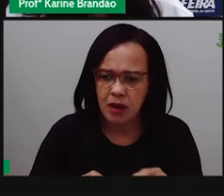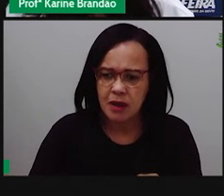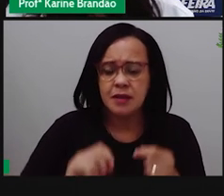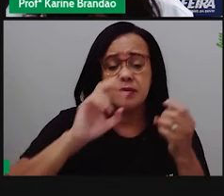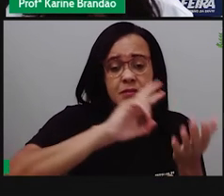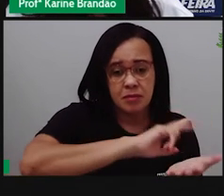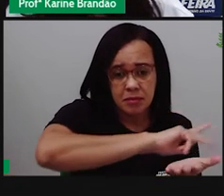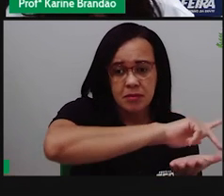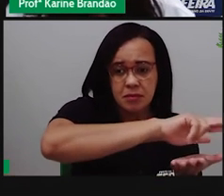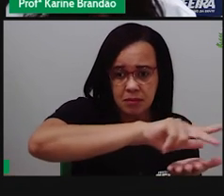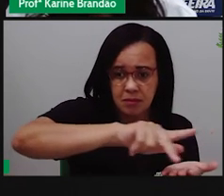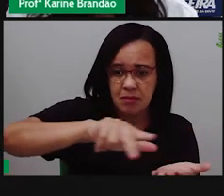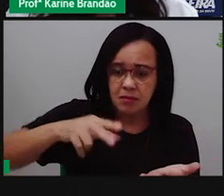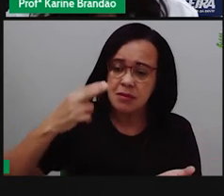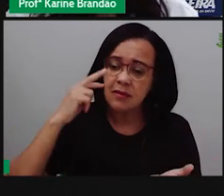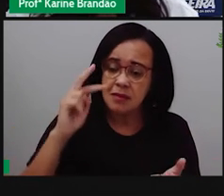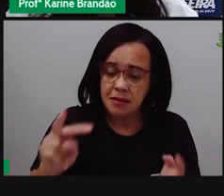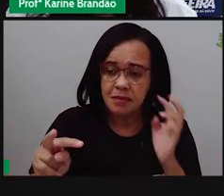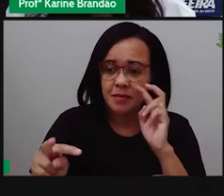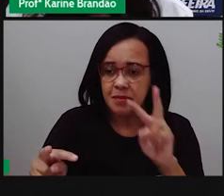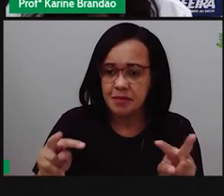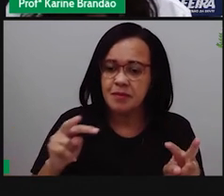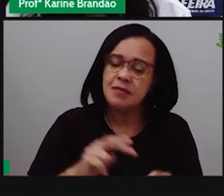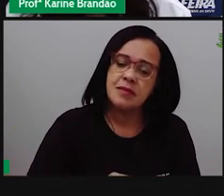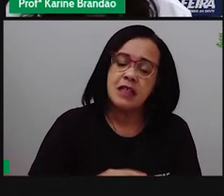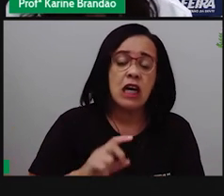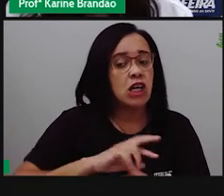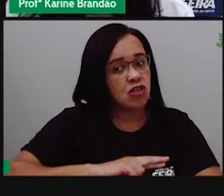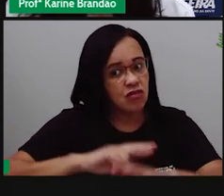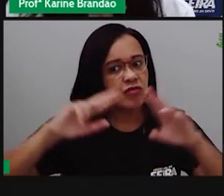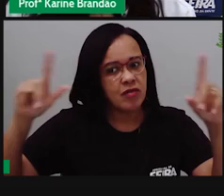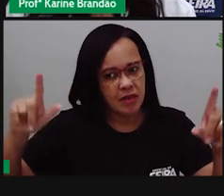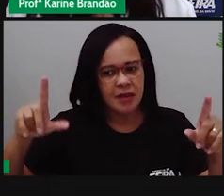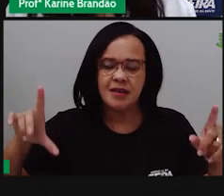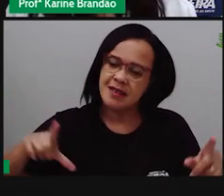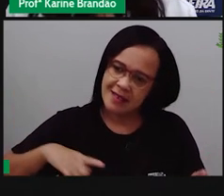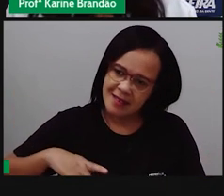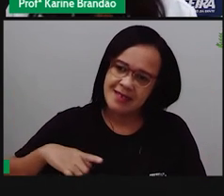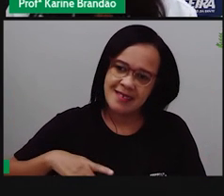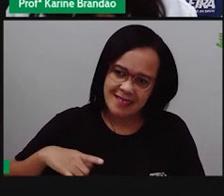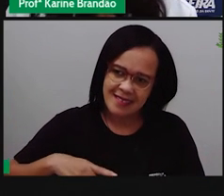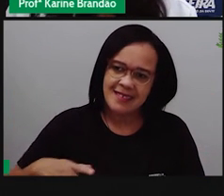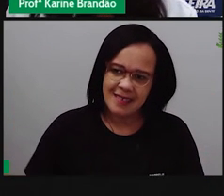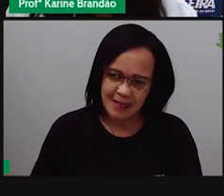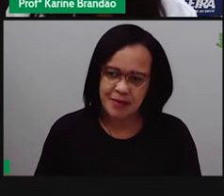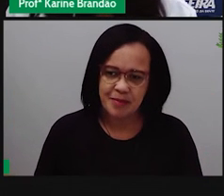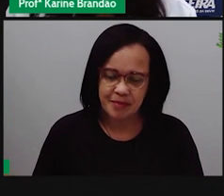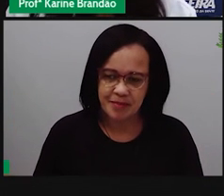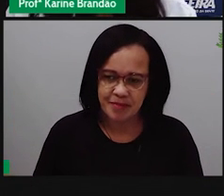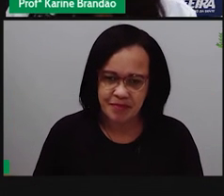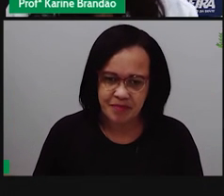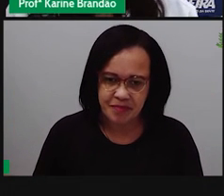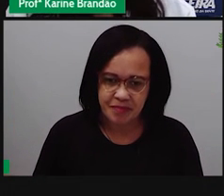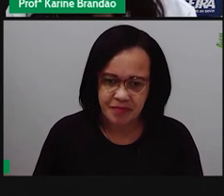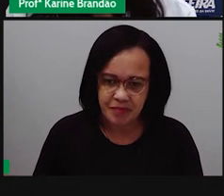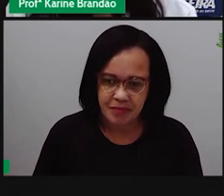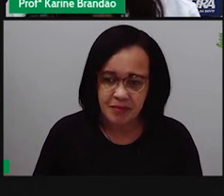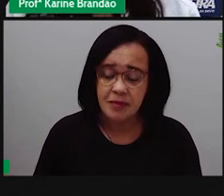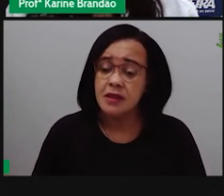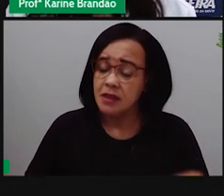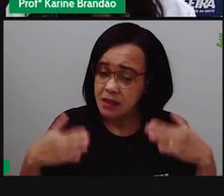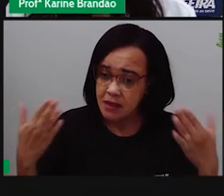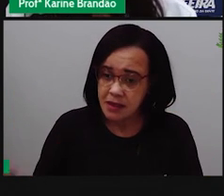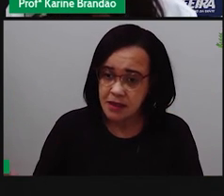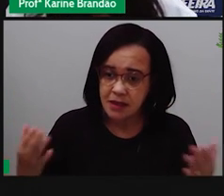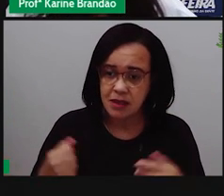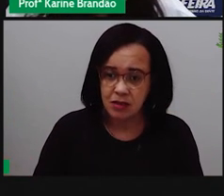né, de ecossistemas. A gente tem ecossistemas diferentes. Olha, proibê, se eu escreveu essa aula, né? Então,